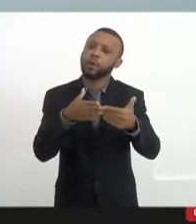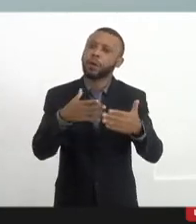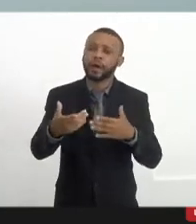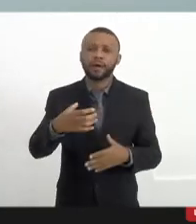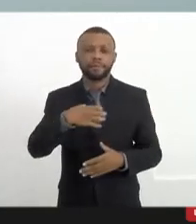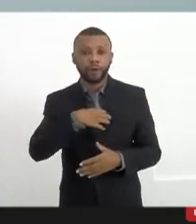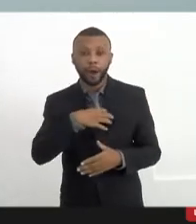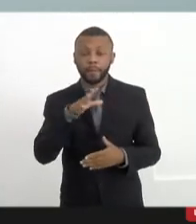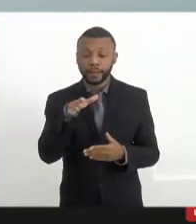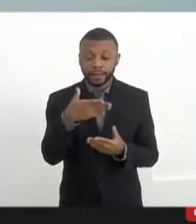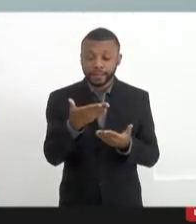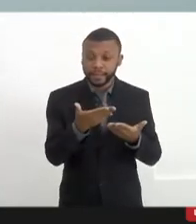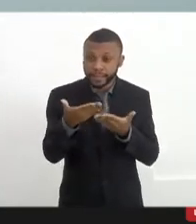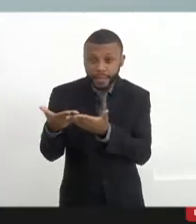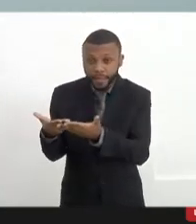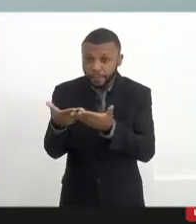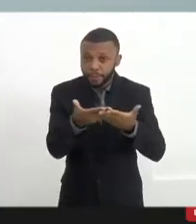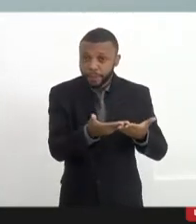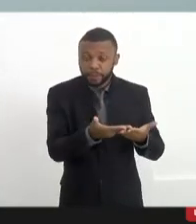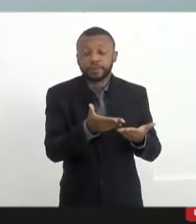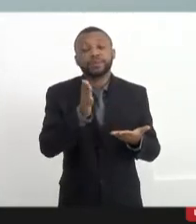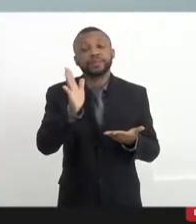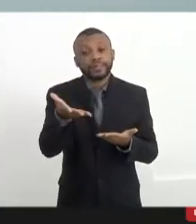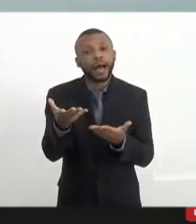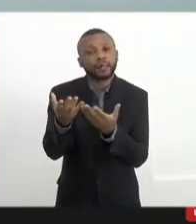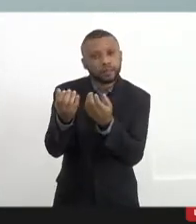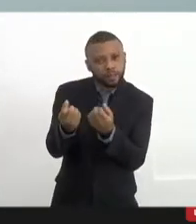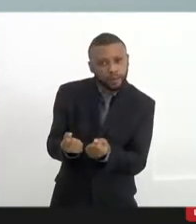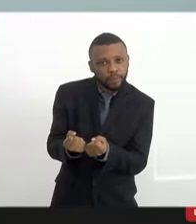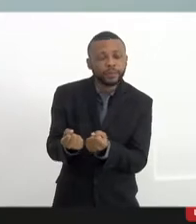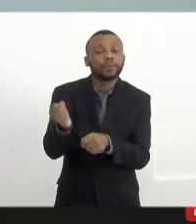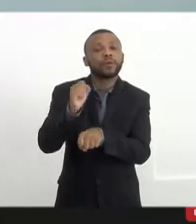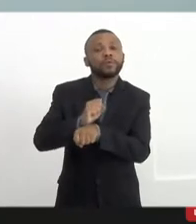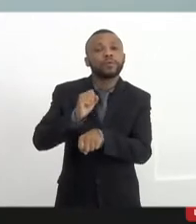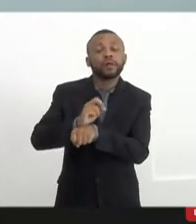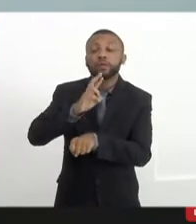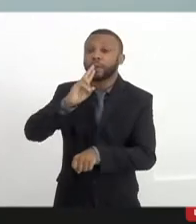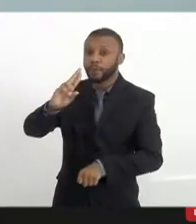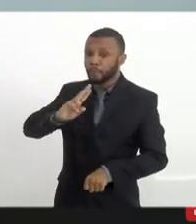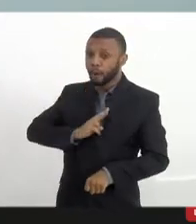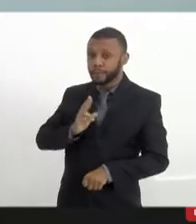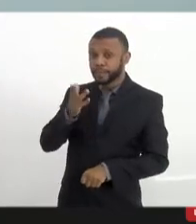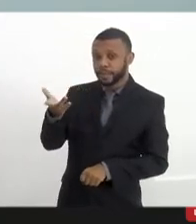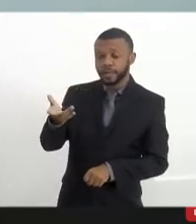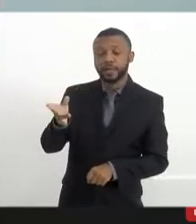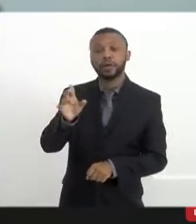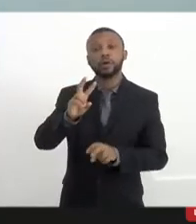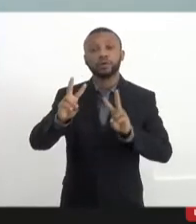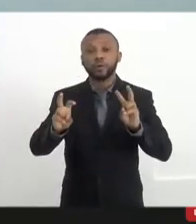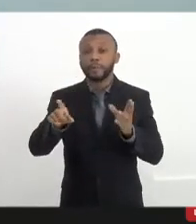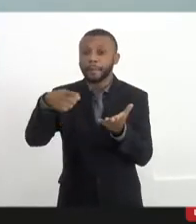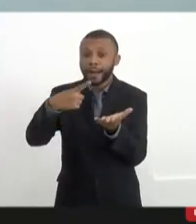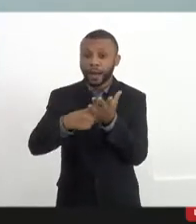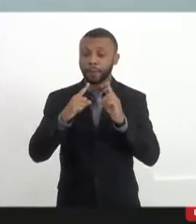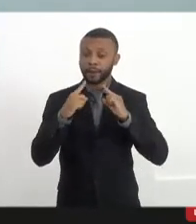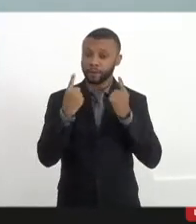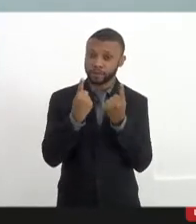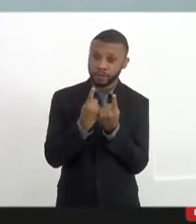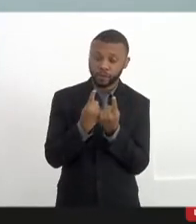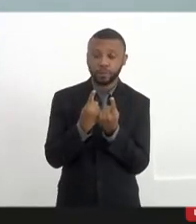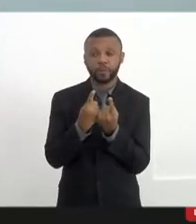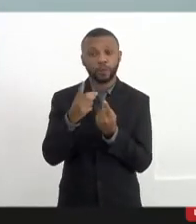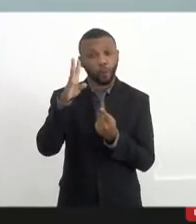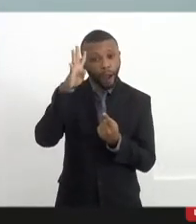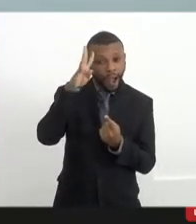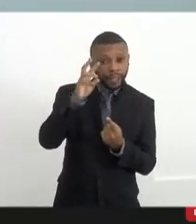esse encaminhamento está adotado, estamos aguardando um retorno do gabinete dele sobre a agenda de quarta ou quinta da semana que vem, às 14 horas,